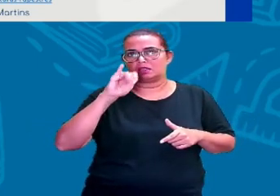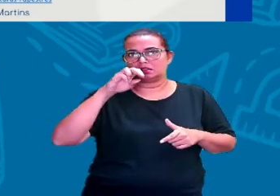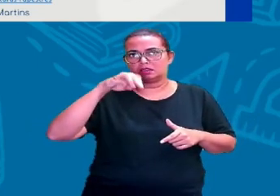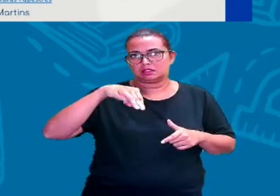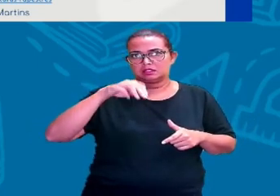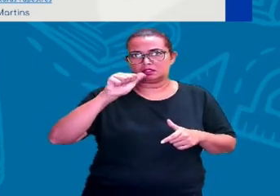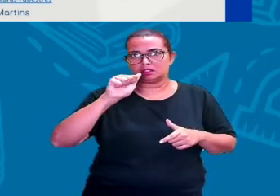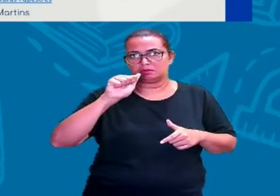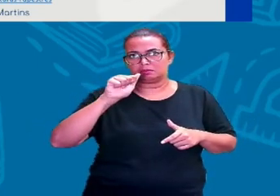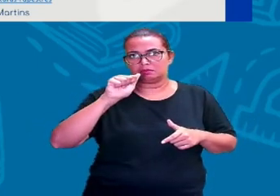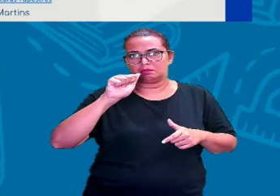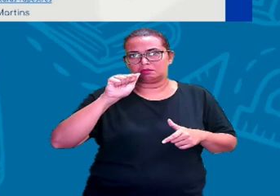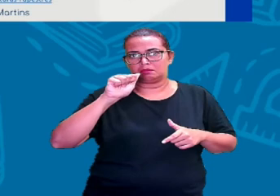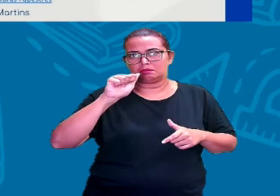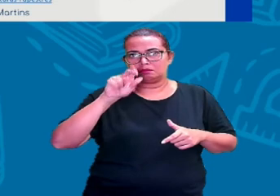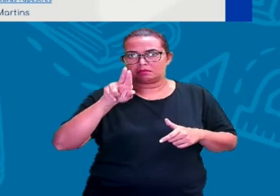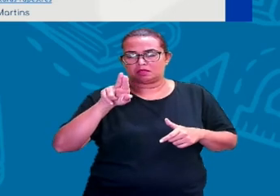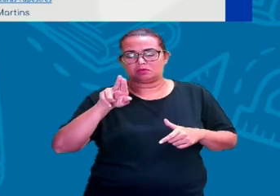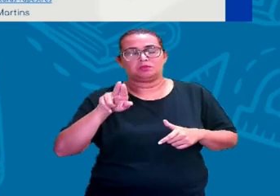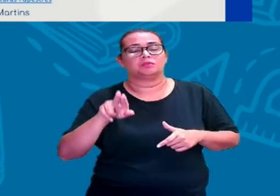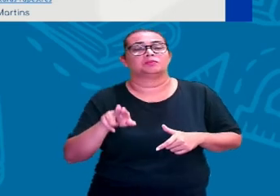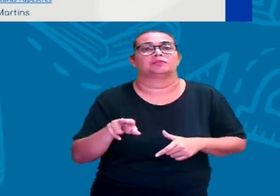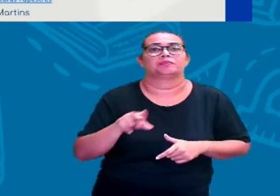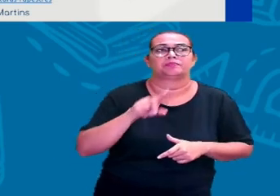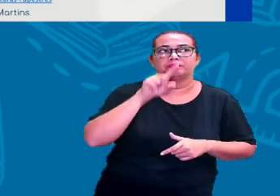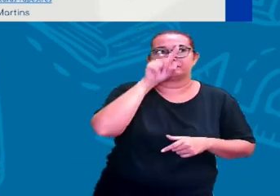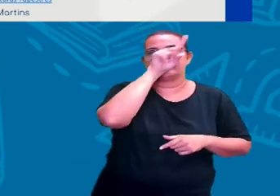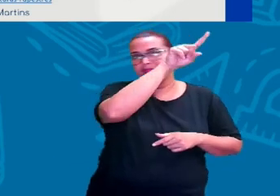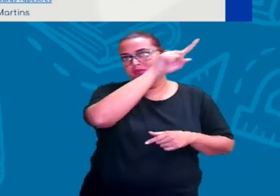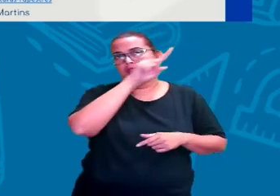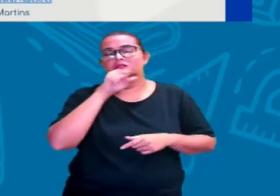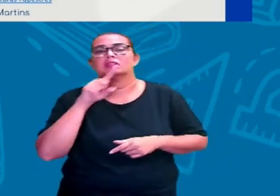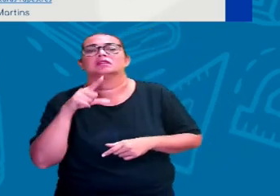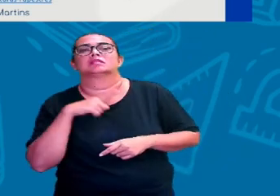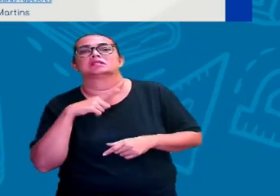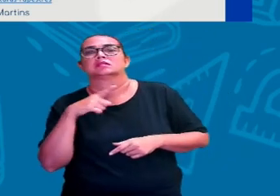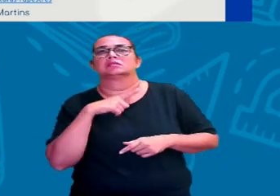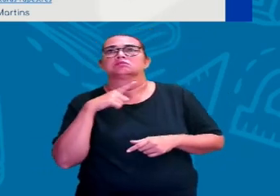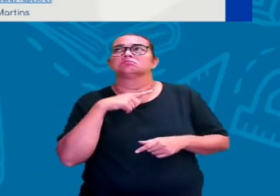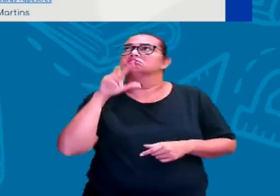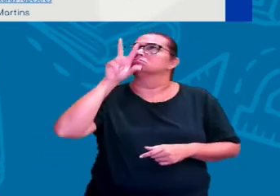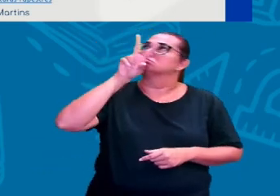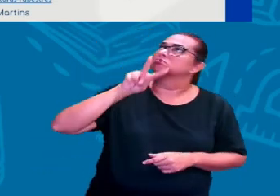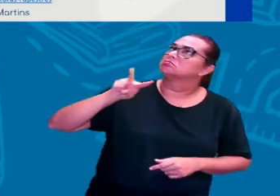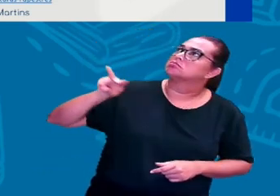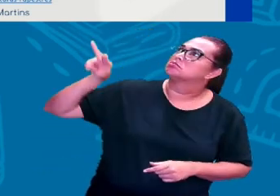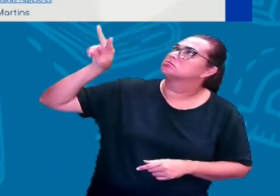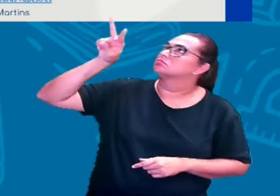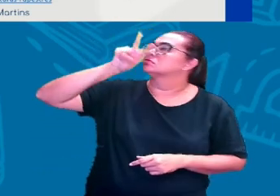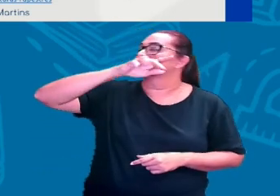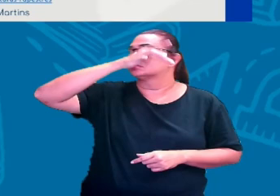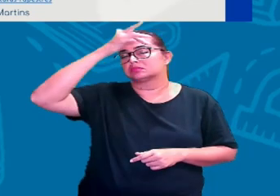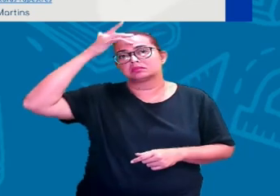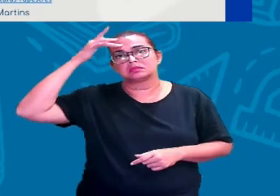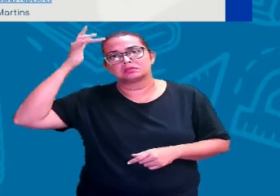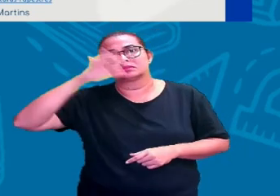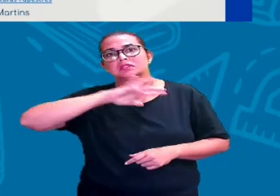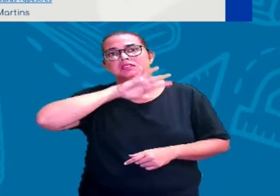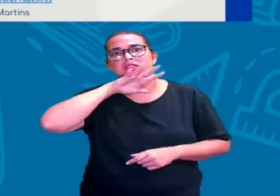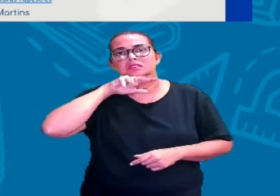Buique. E aí a gente vê, ó, retratação, Figura de pessoas, de animais. Dá para ver um pouco.